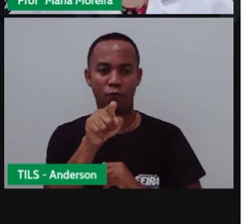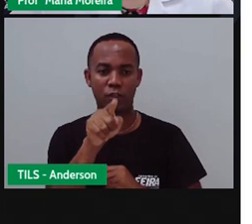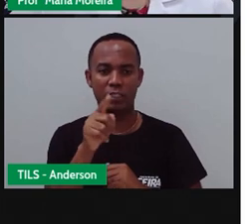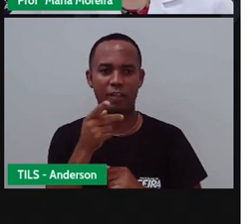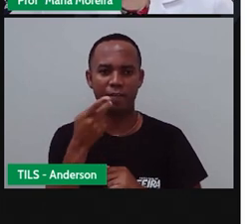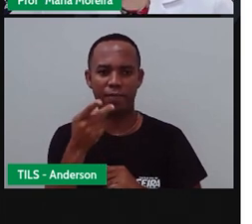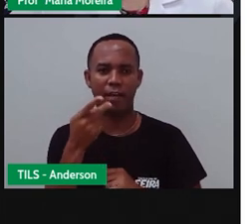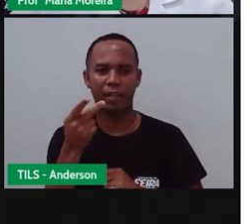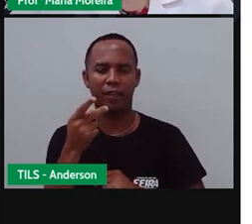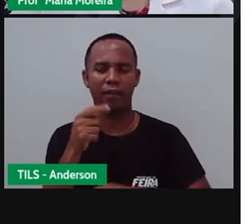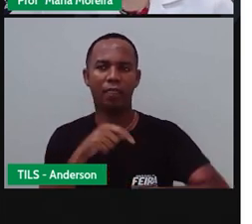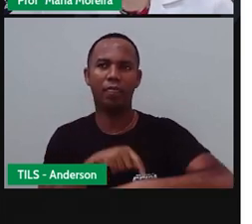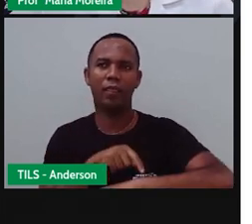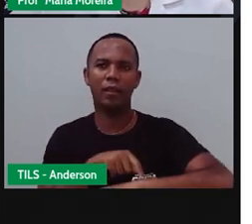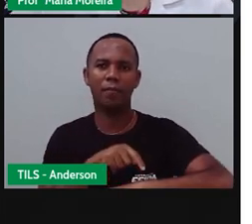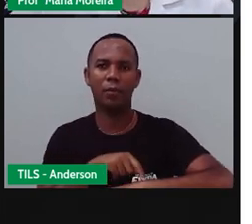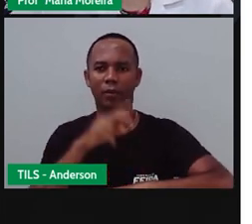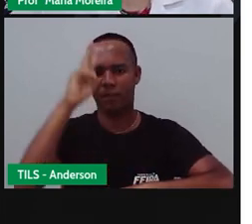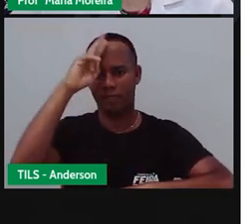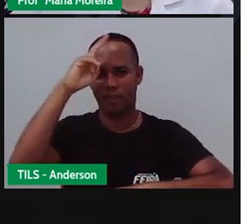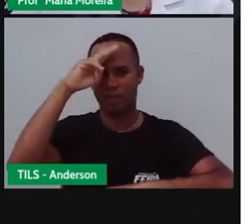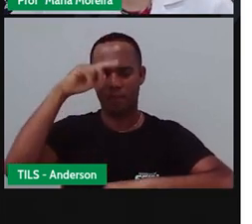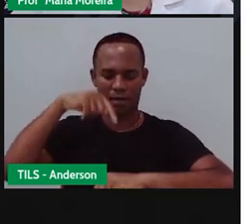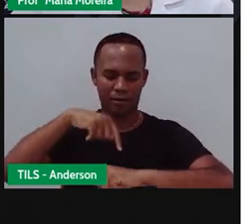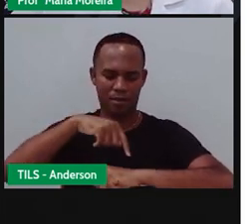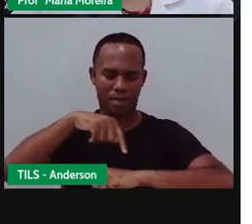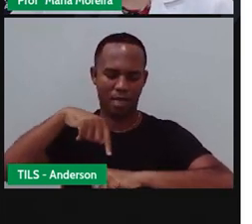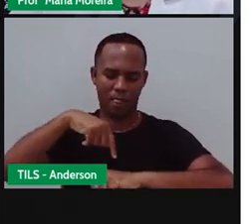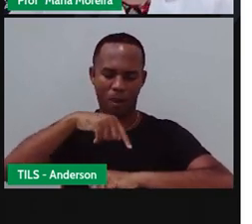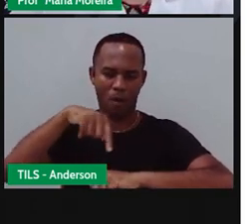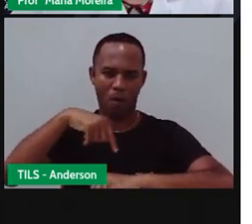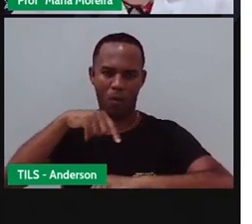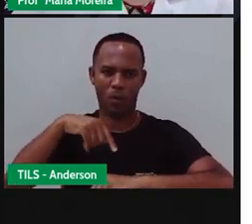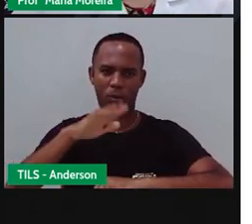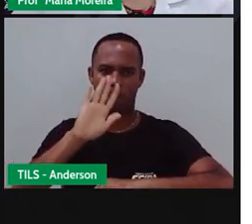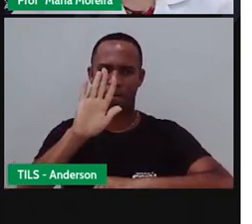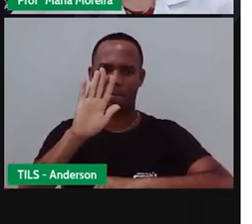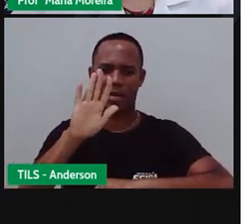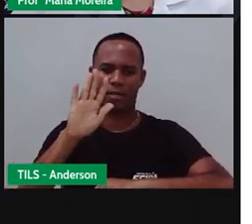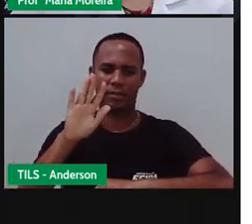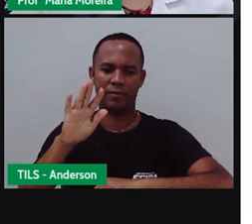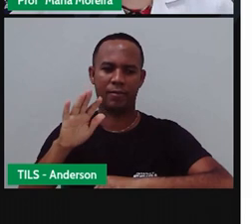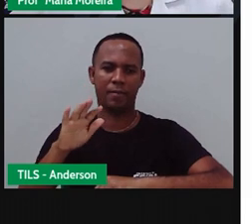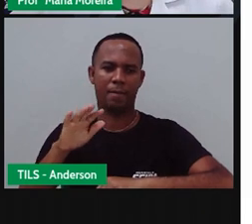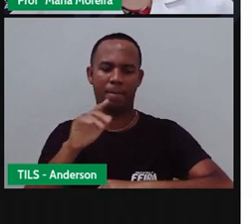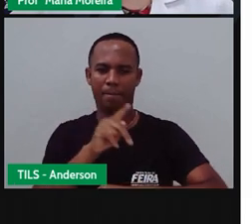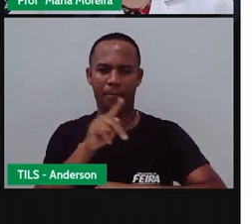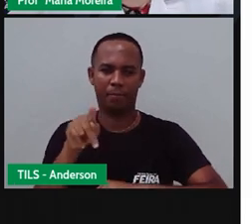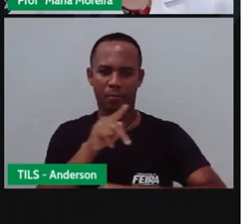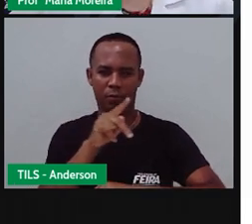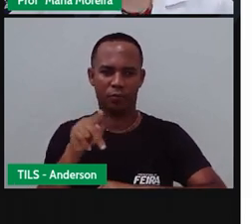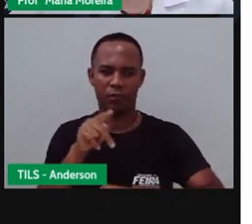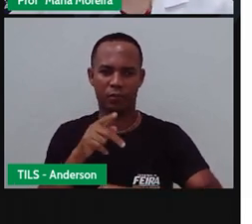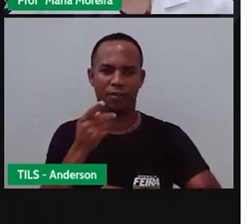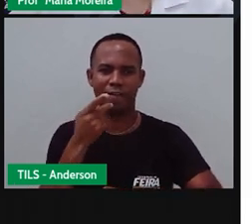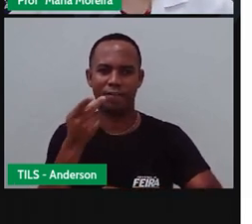relógio Automaticamente A PRO fala tempo Vocês pensam em